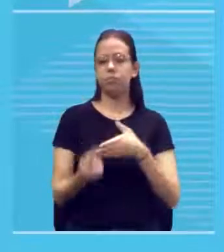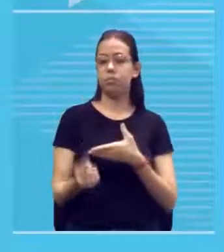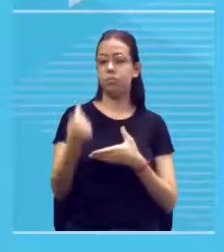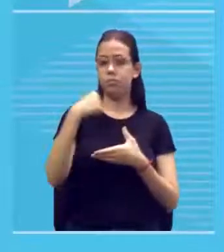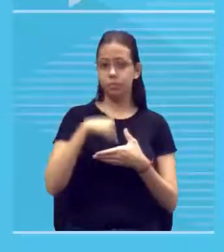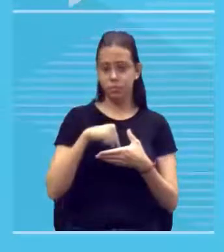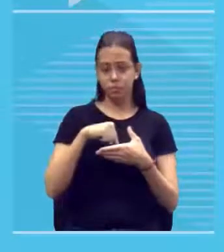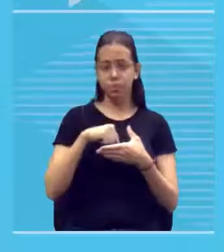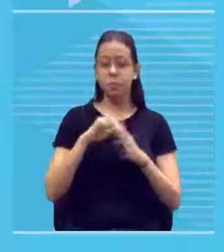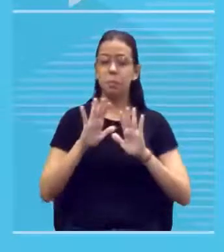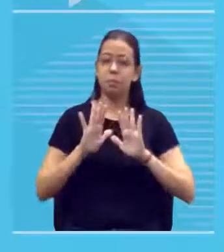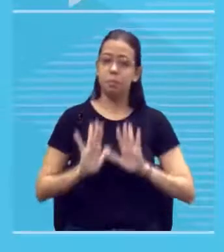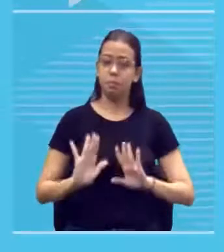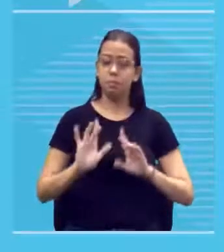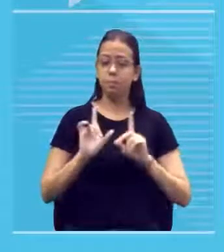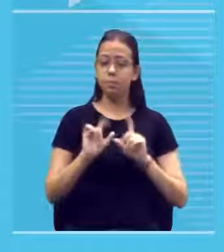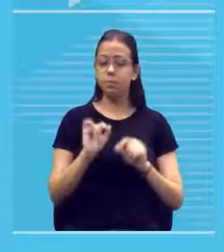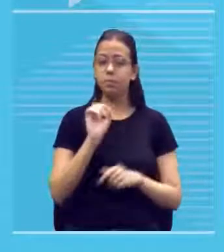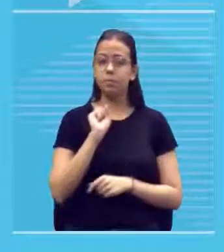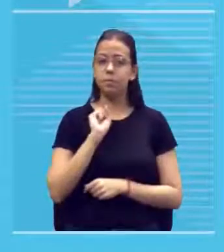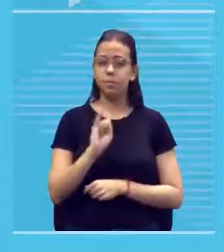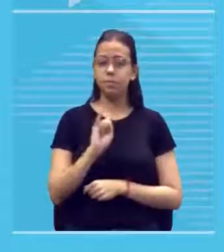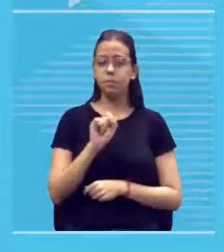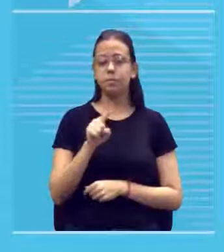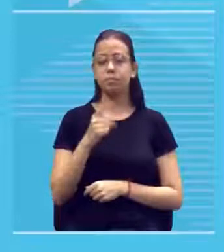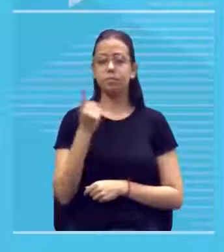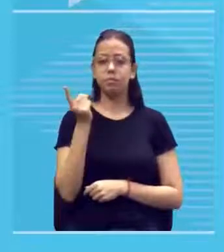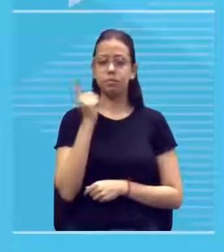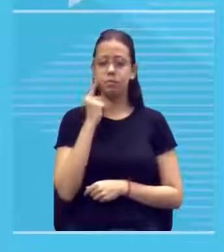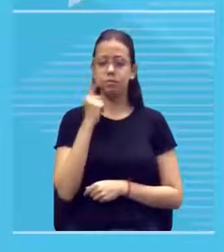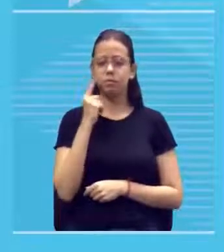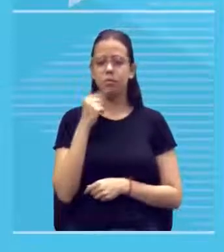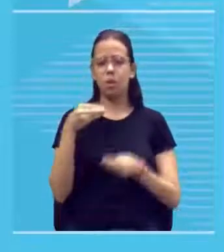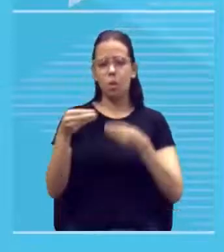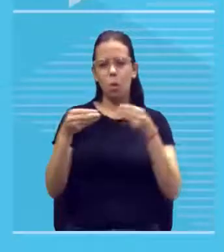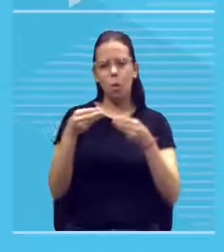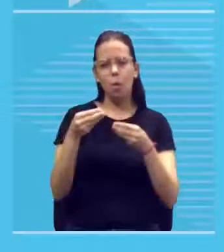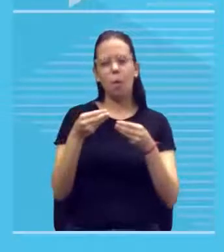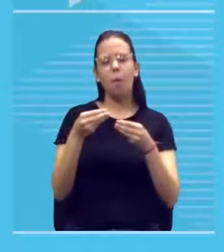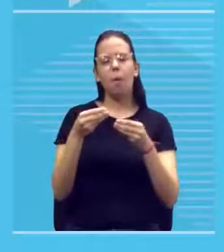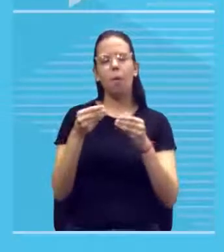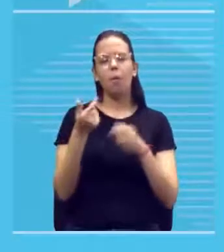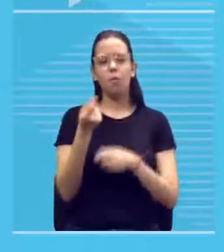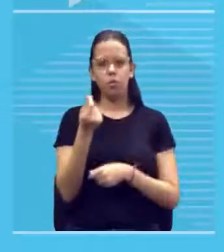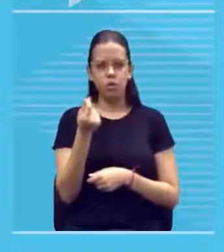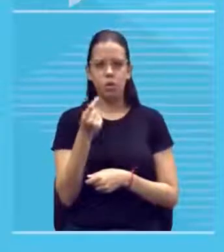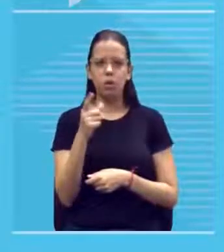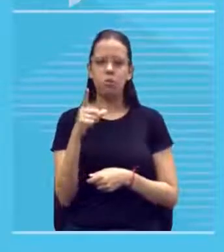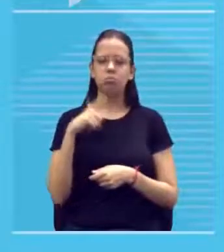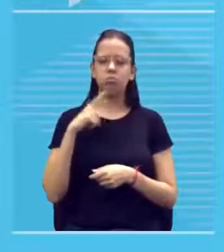no entanto se você pega uma nota de real você vai ter o rosto de uma pessoa lá